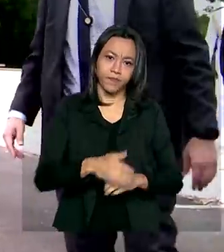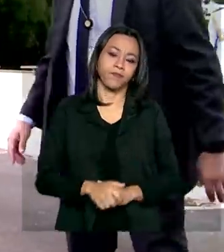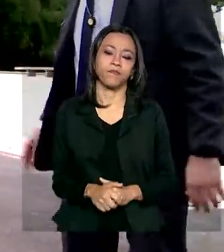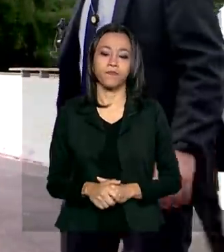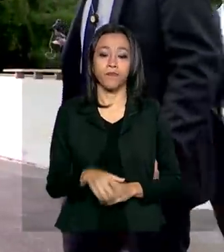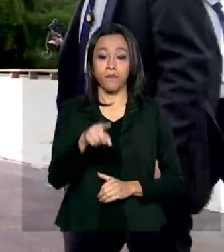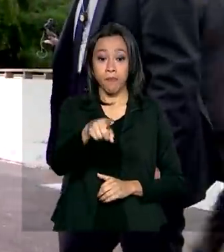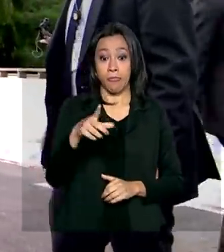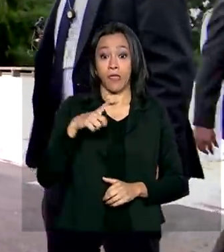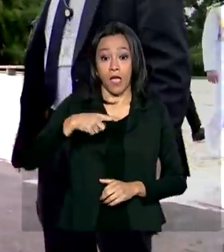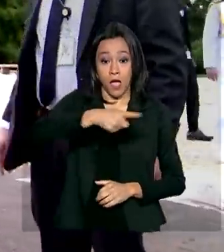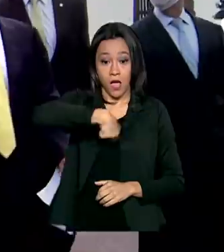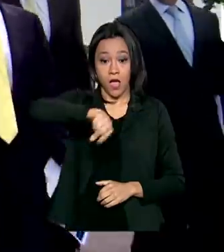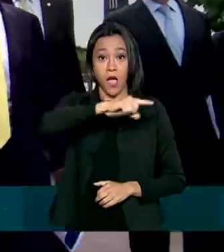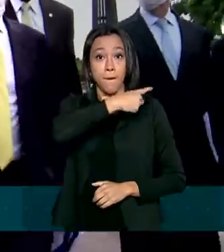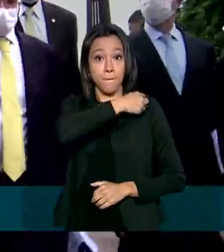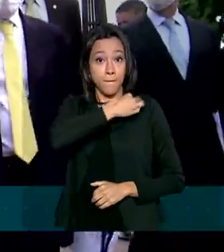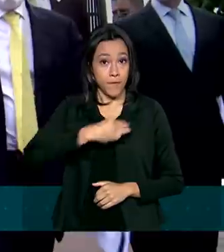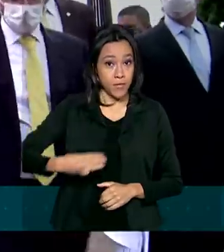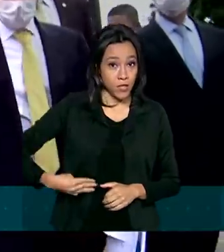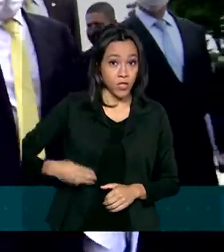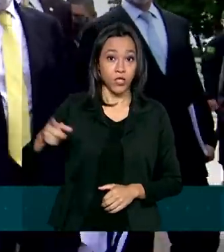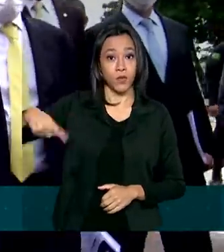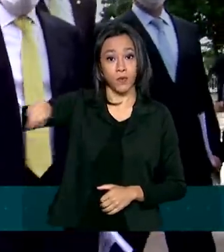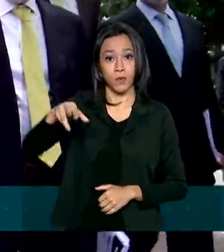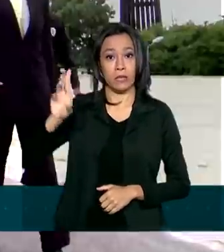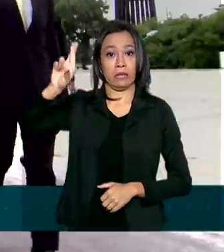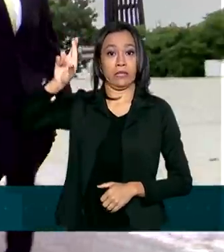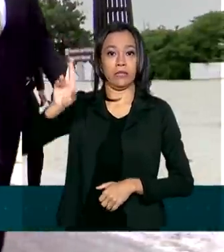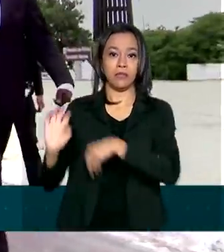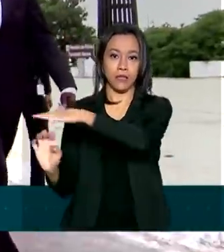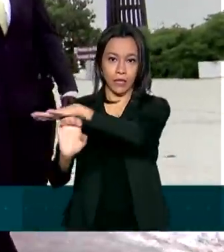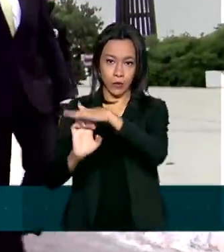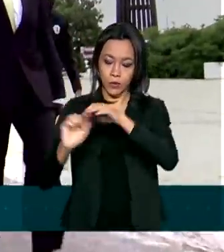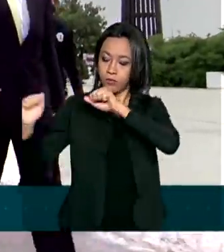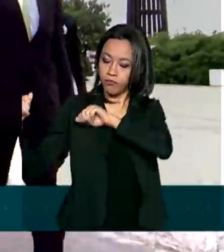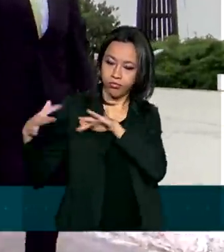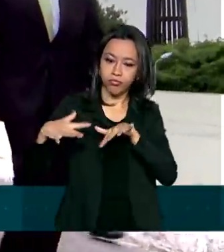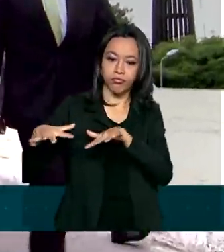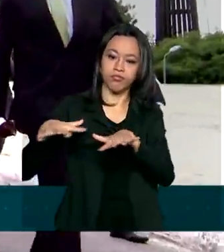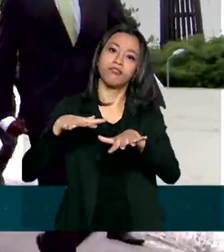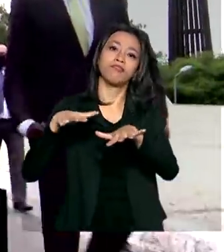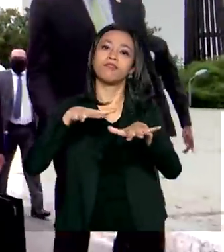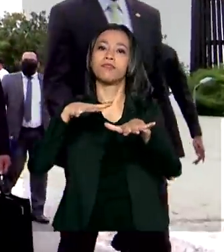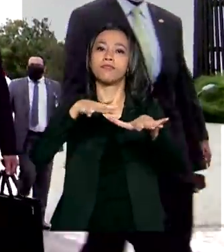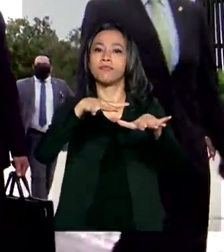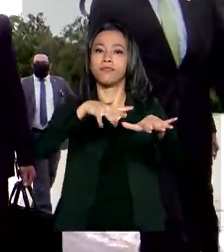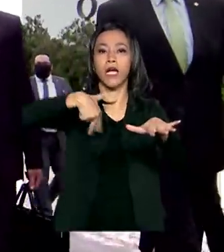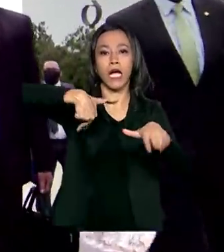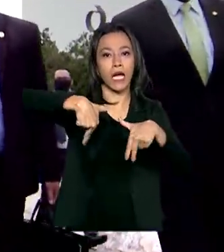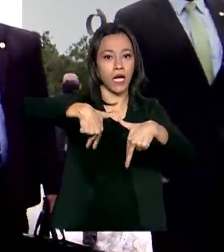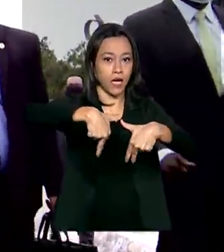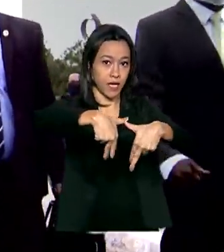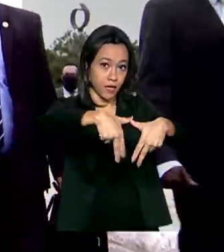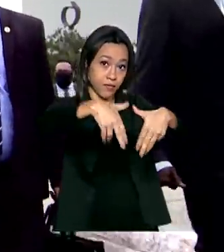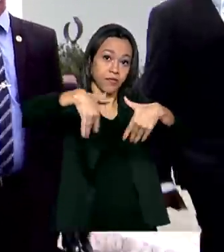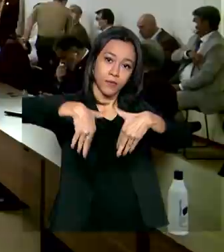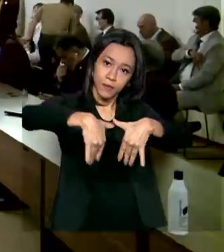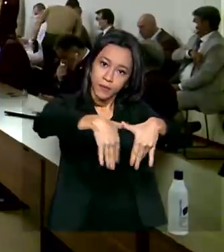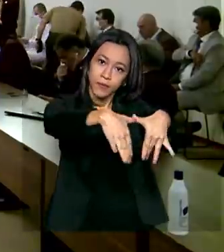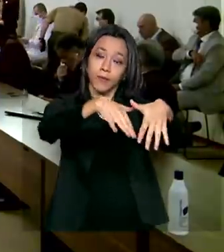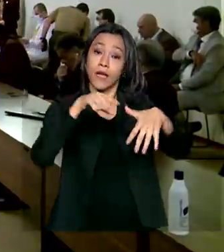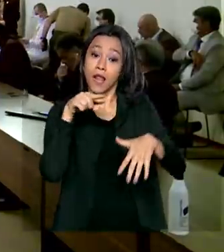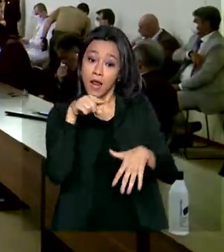Acompanhado de ministros e de representantes da indústria, o presidente Jair Bolsonaro foi a pé ao Supremo Tribunal Federal.